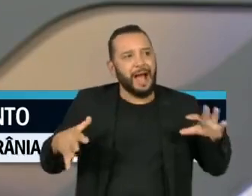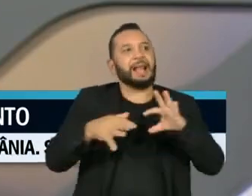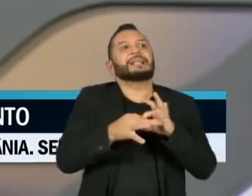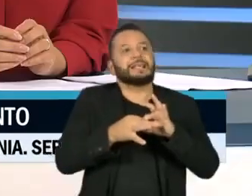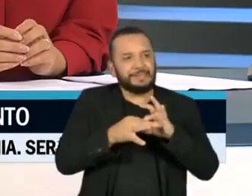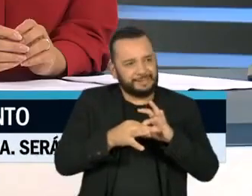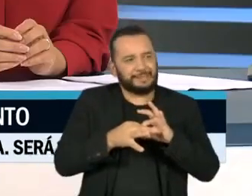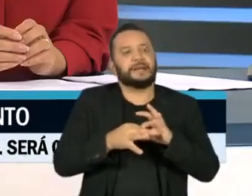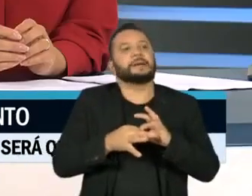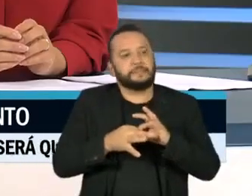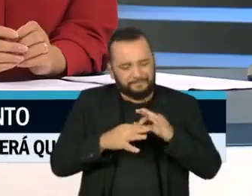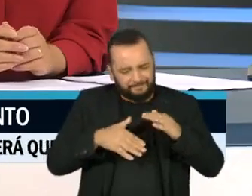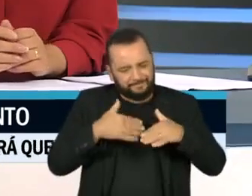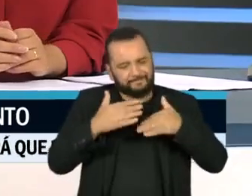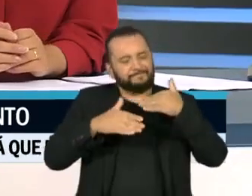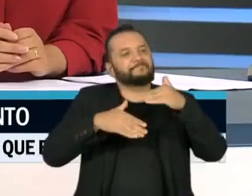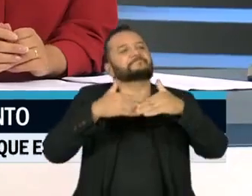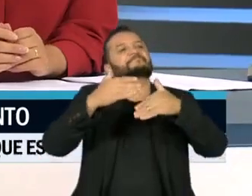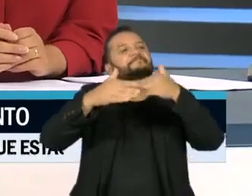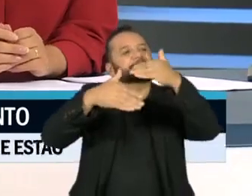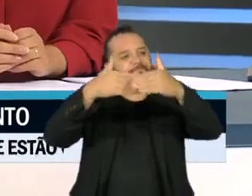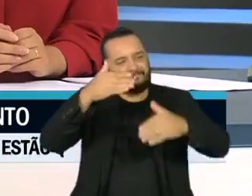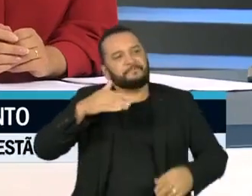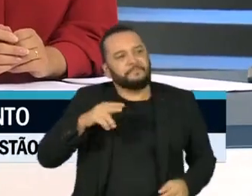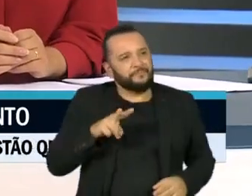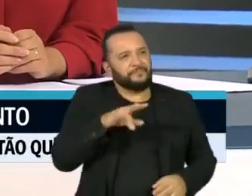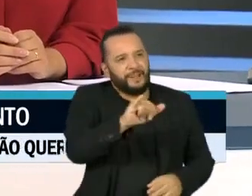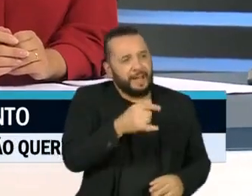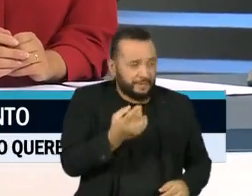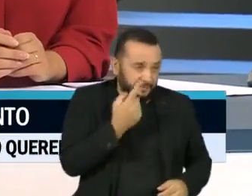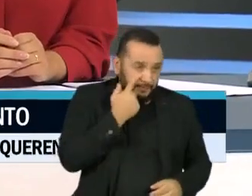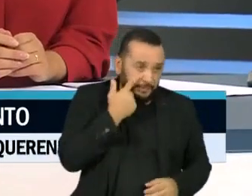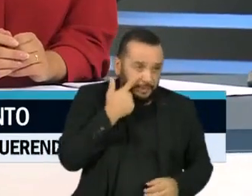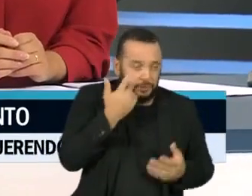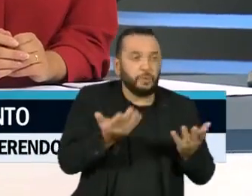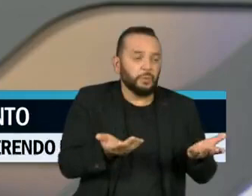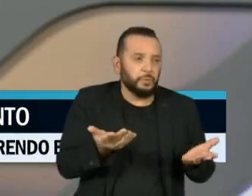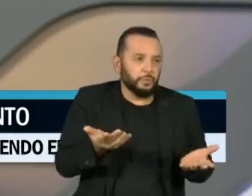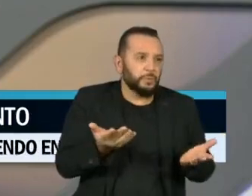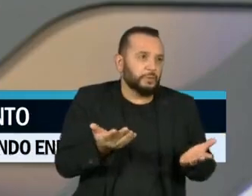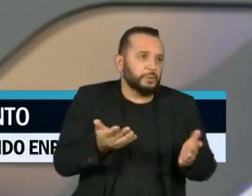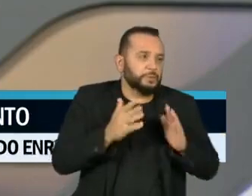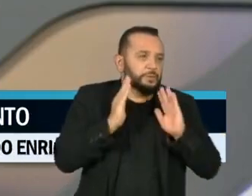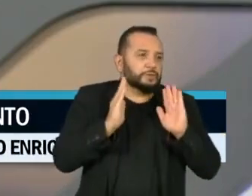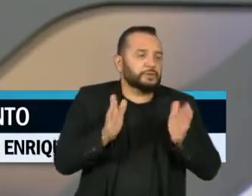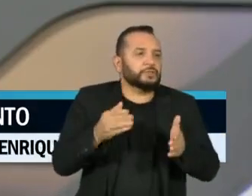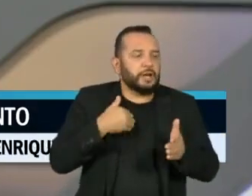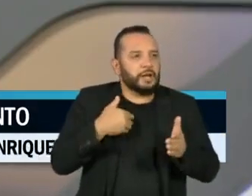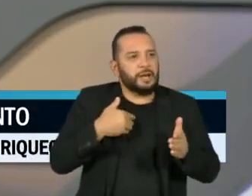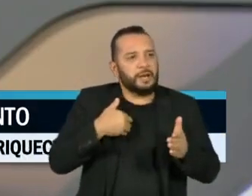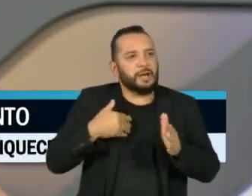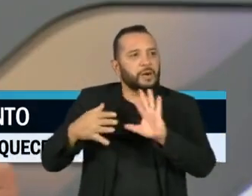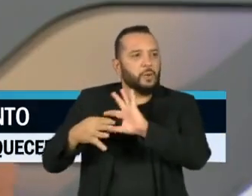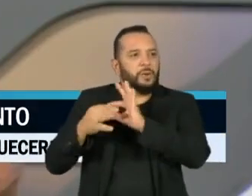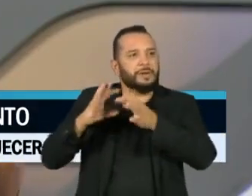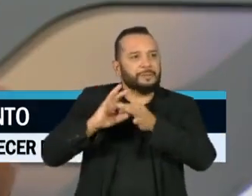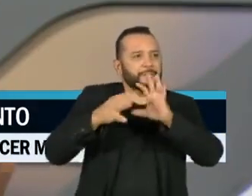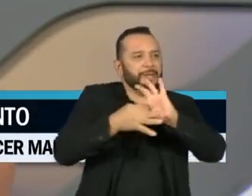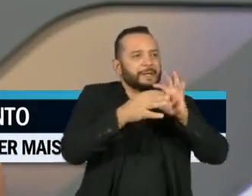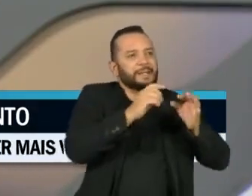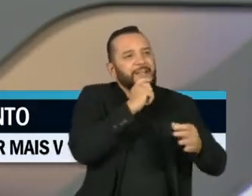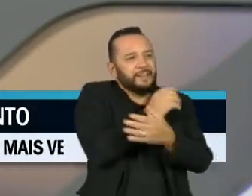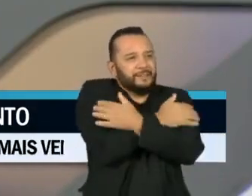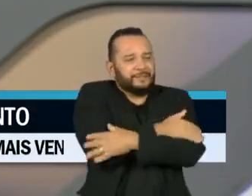já vem sendo colocada. A gente viu isso na abertura dos jogos de inverno.